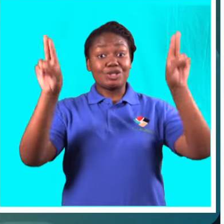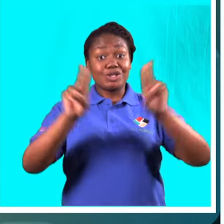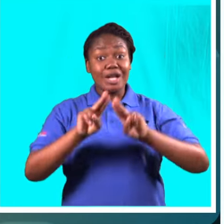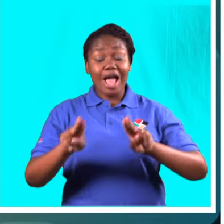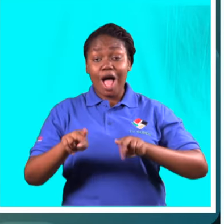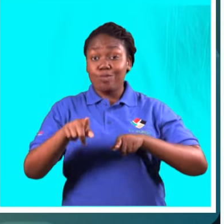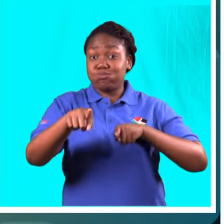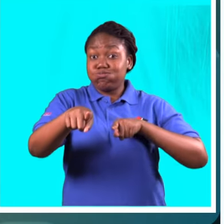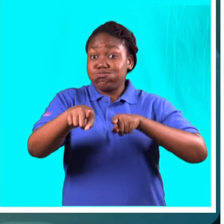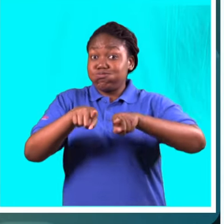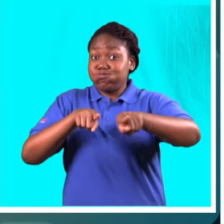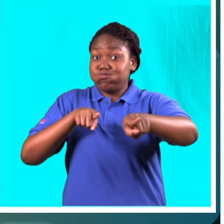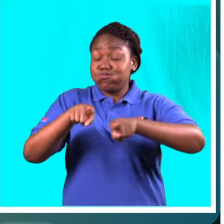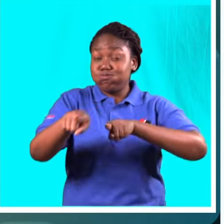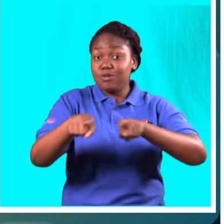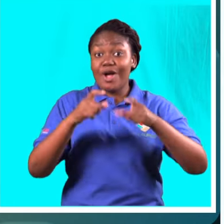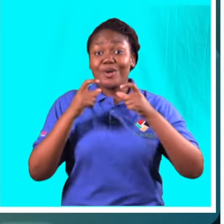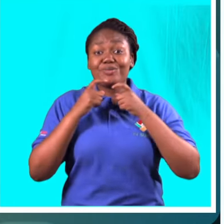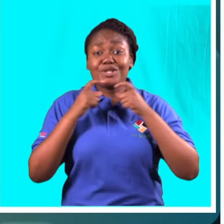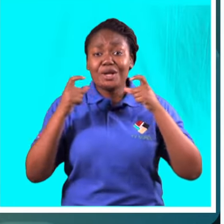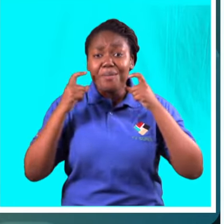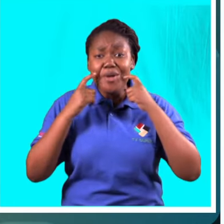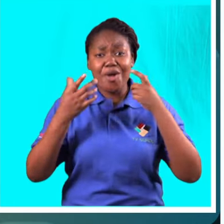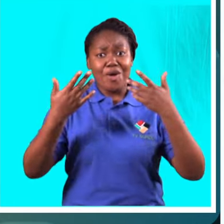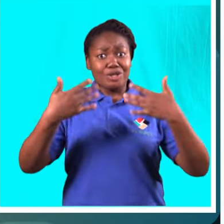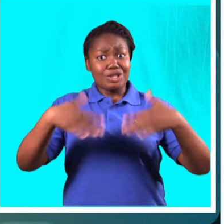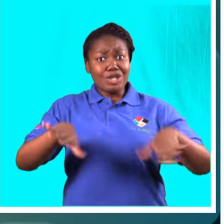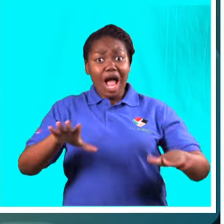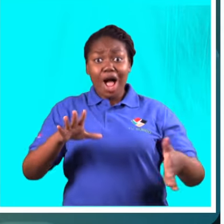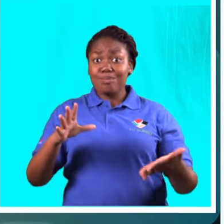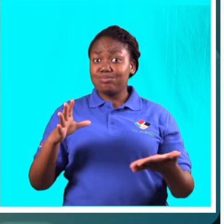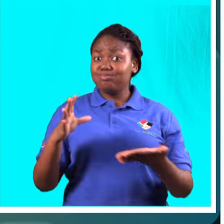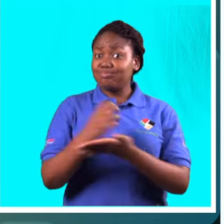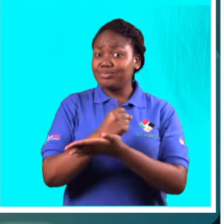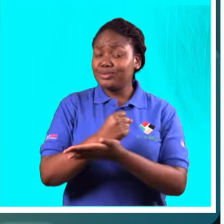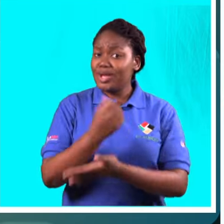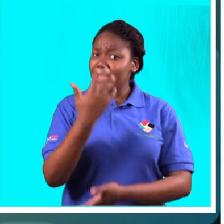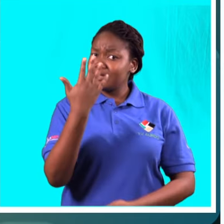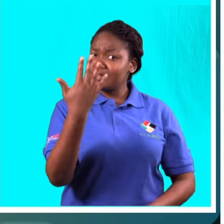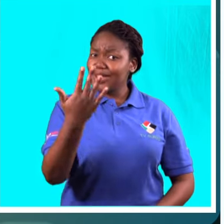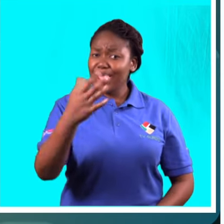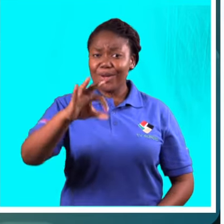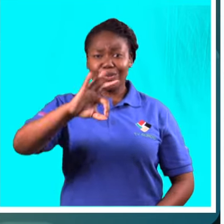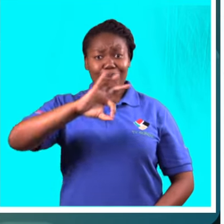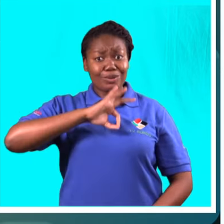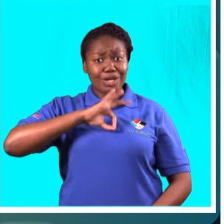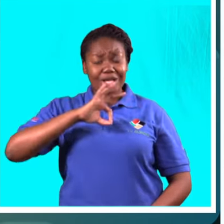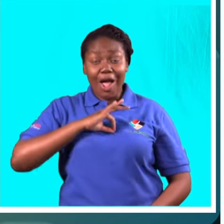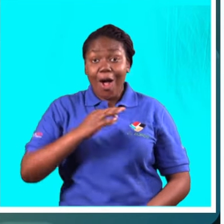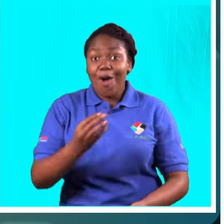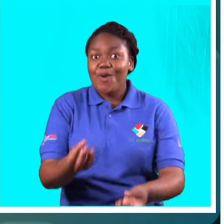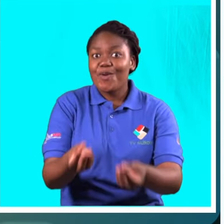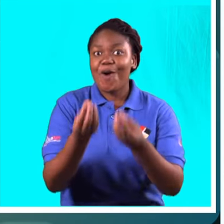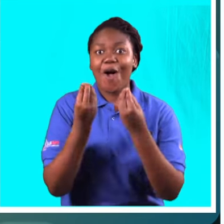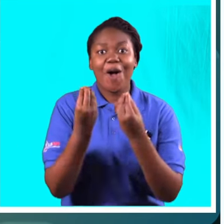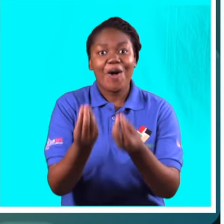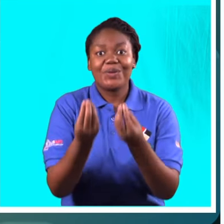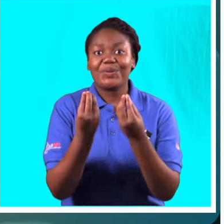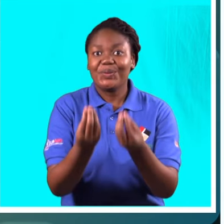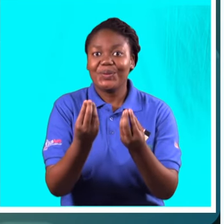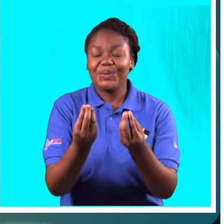Moçambique já arrecadou 14 títulos internacionais nesta competição, sendo 5 de ouro.